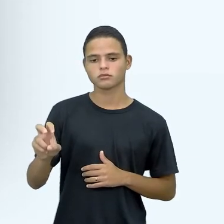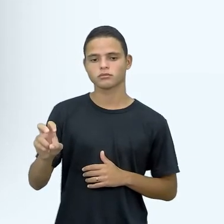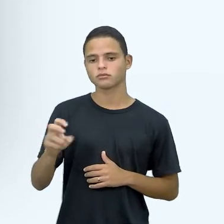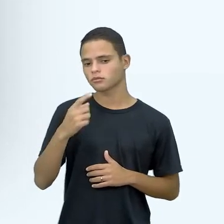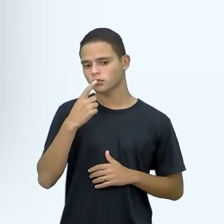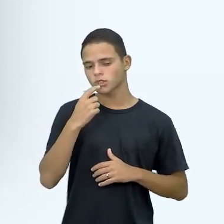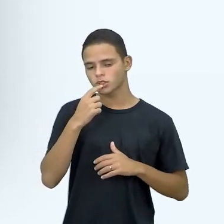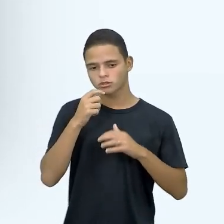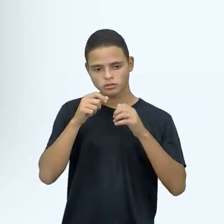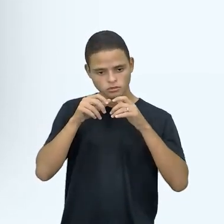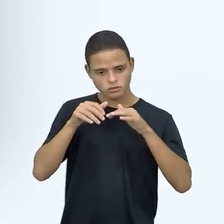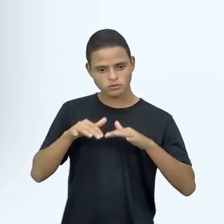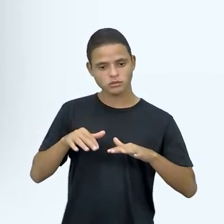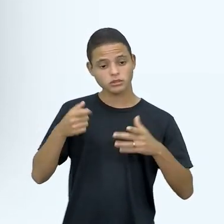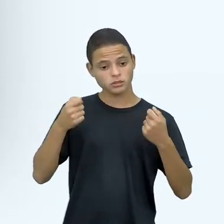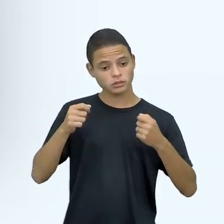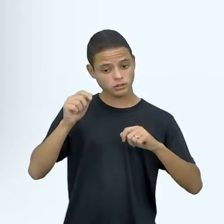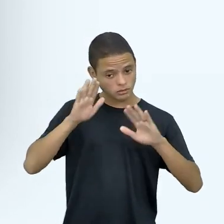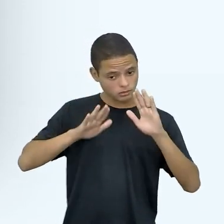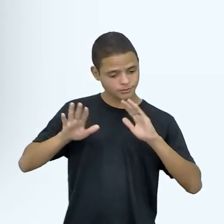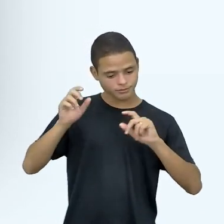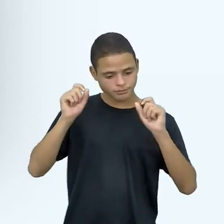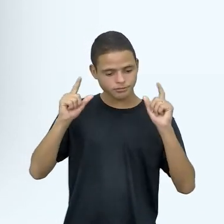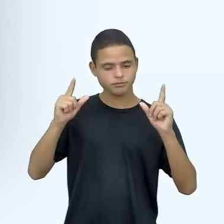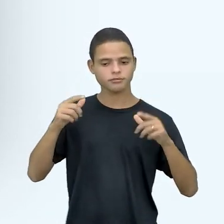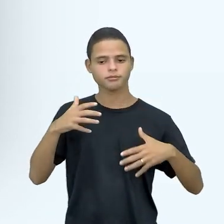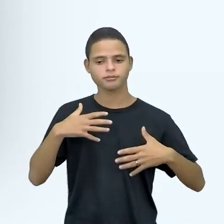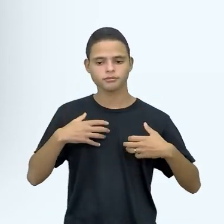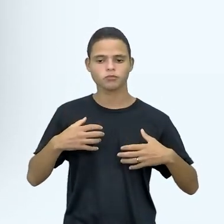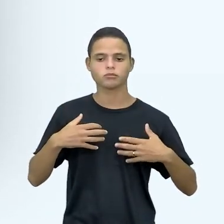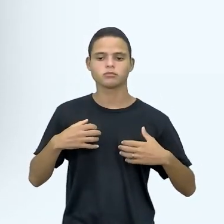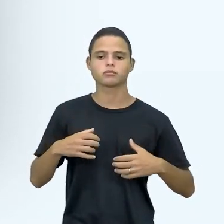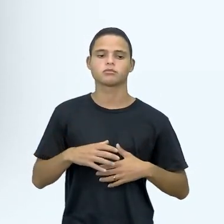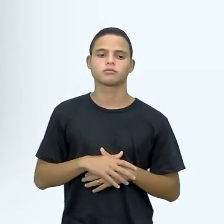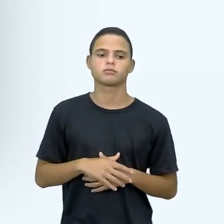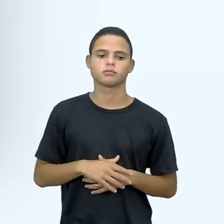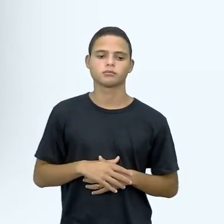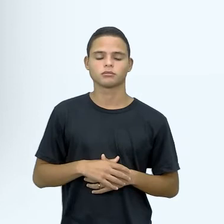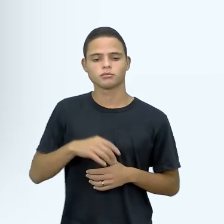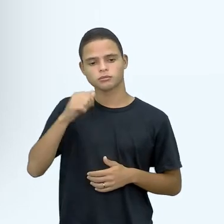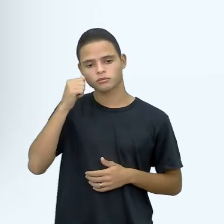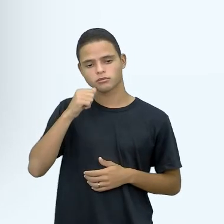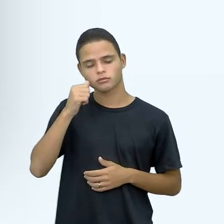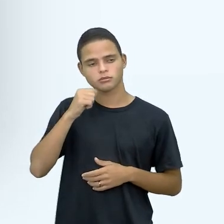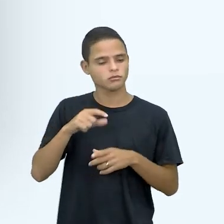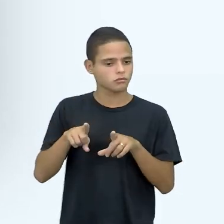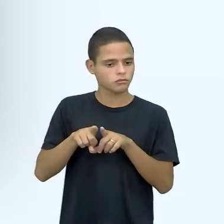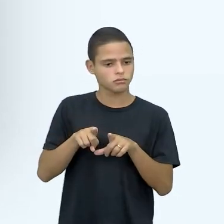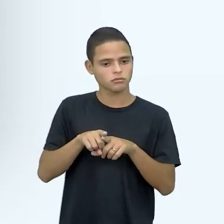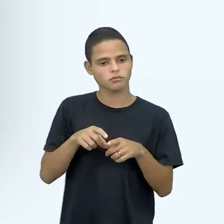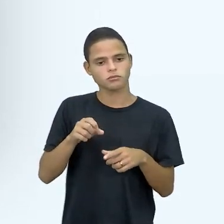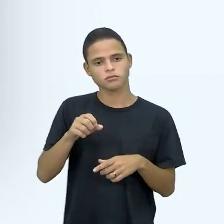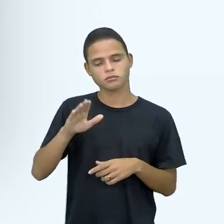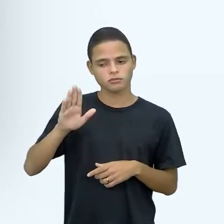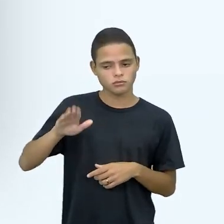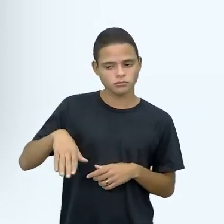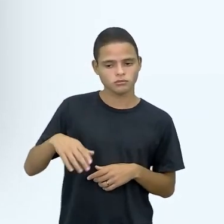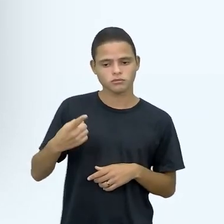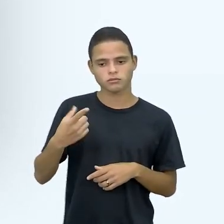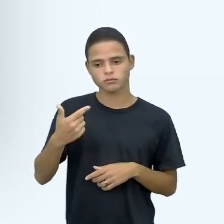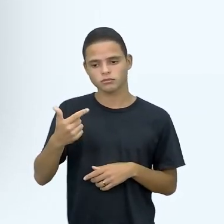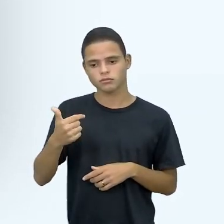de sangue, estar um pouco atento, né, com anemia, né, uma provável anemia, né, para mulheres também, né, se menor a 12, né,